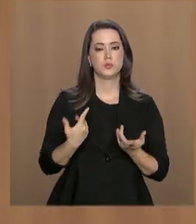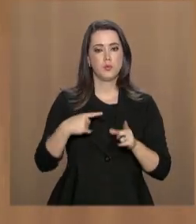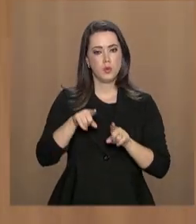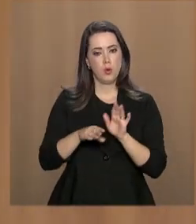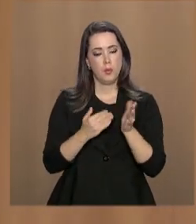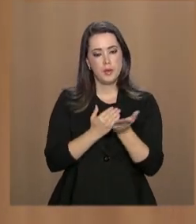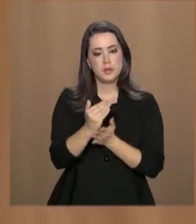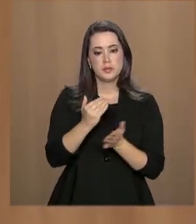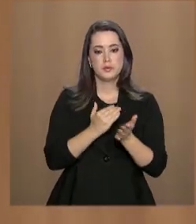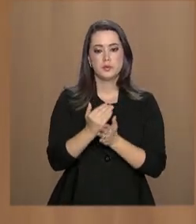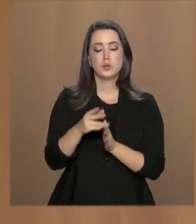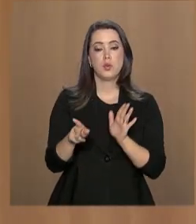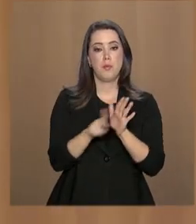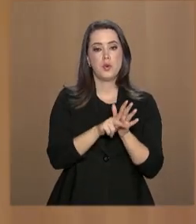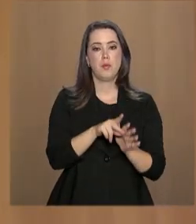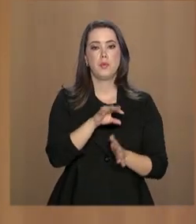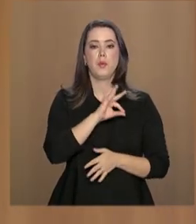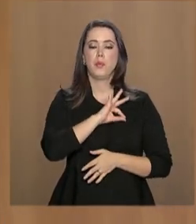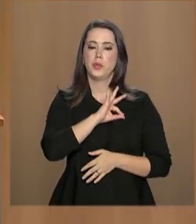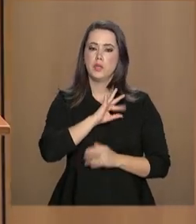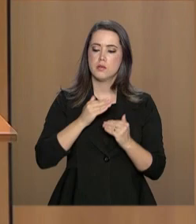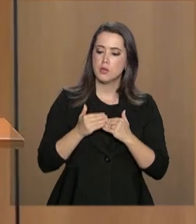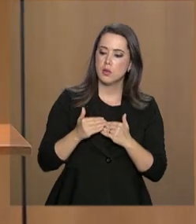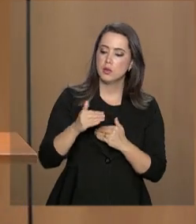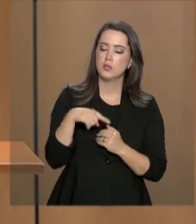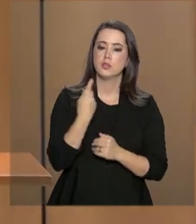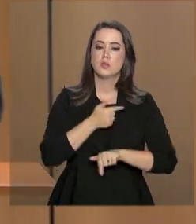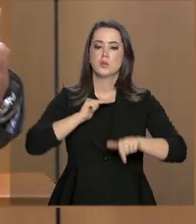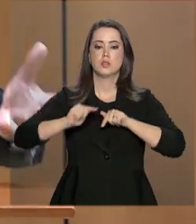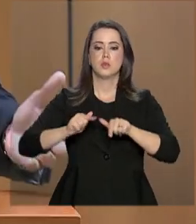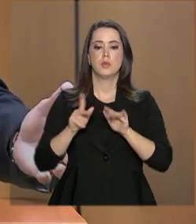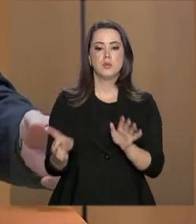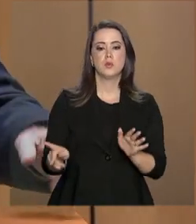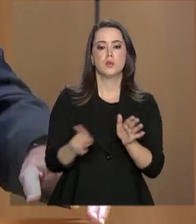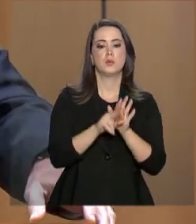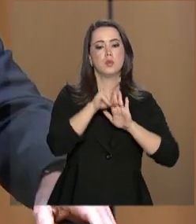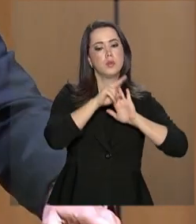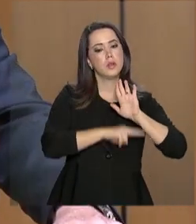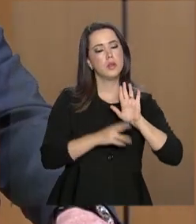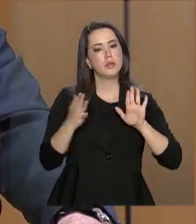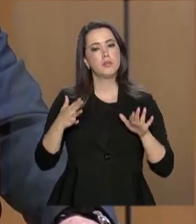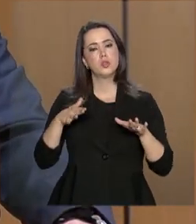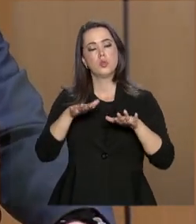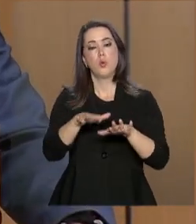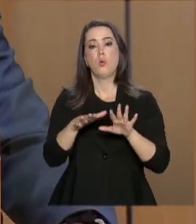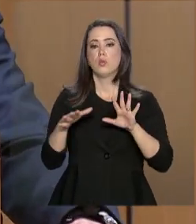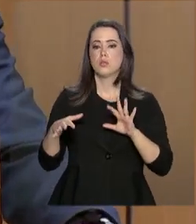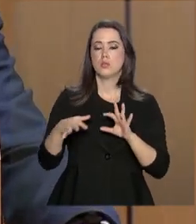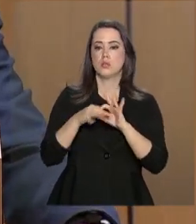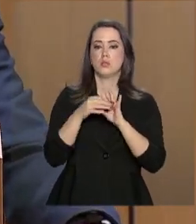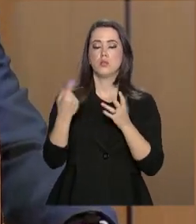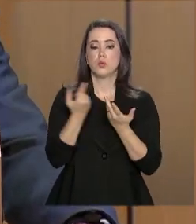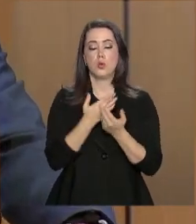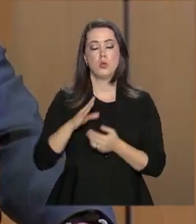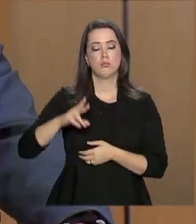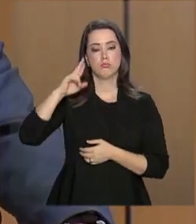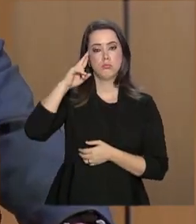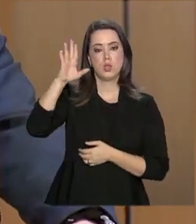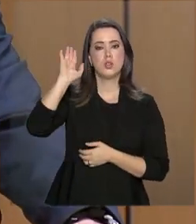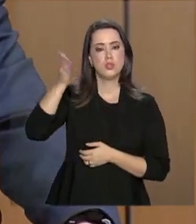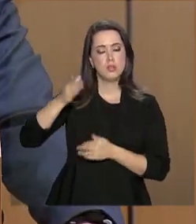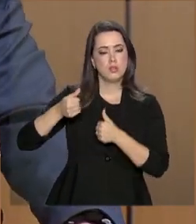Polícia Militar do estado do Ceará. Lógico que nós temos o nosso modus operandi, nós temos as nossas regras de engajamento. O nosso comandante já está lá da Força